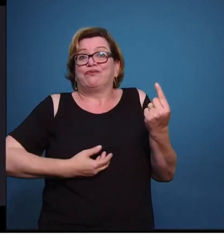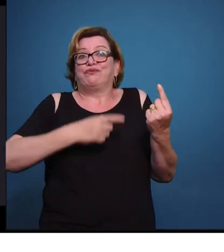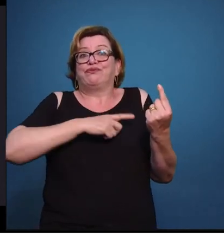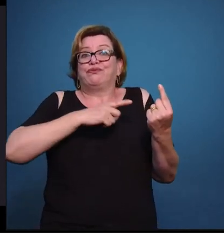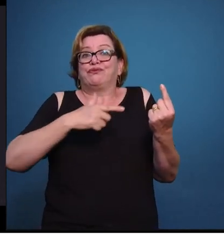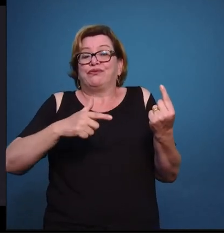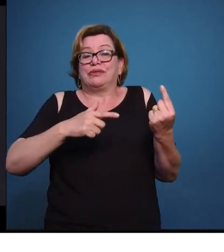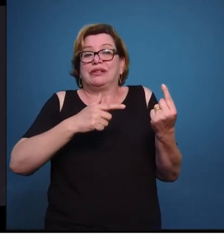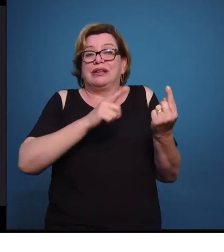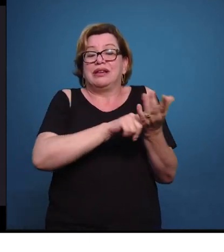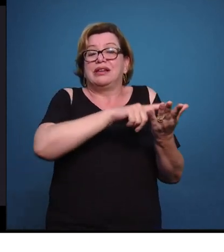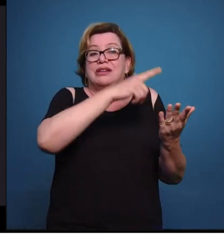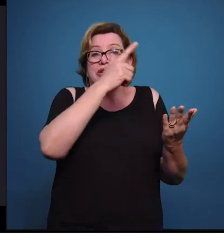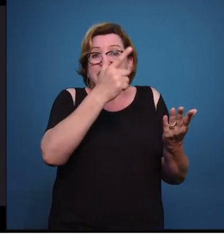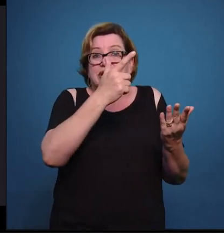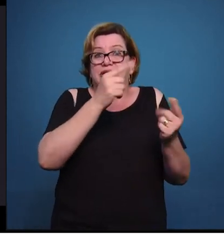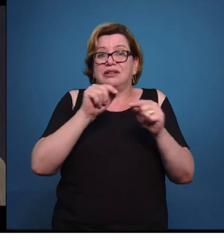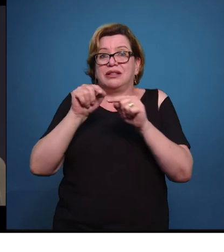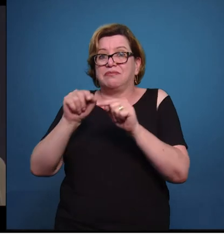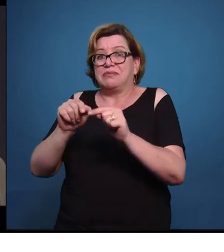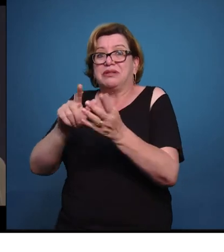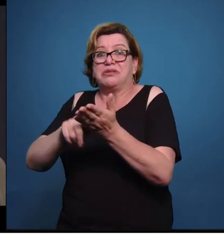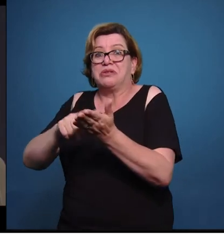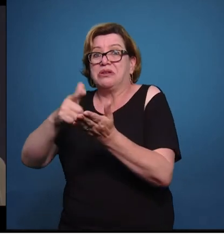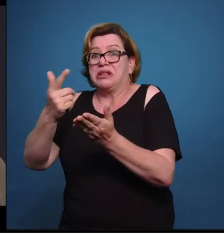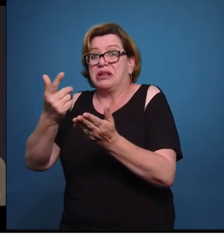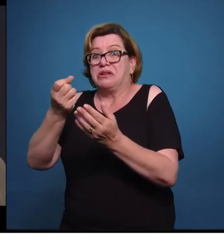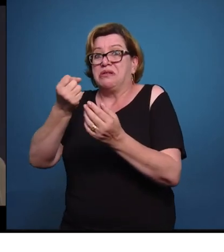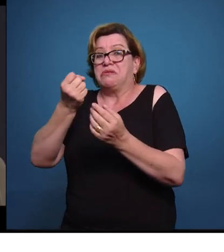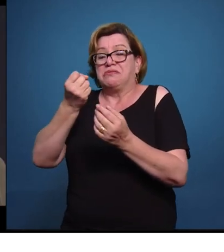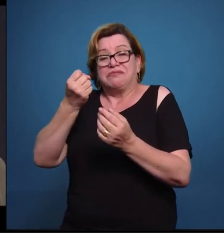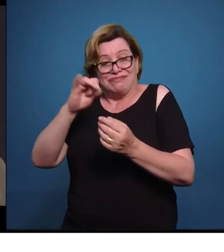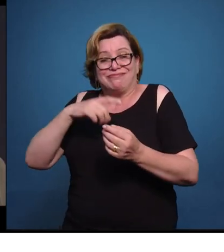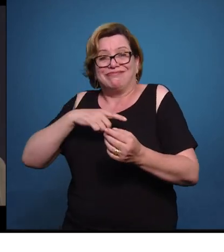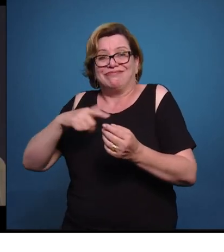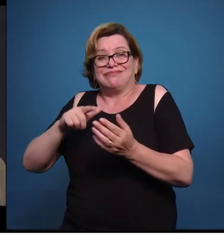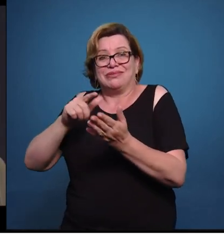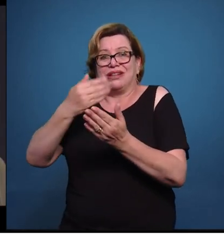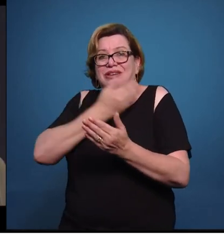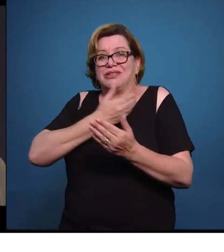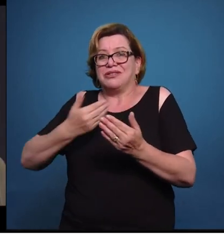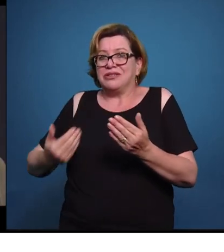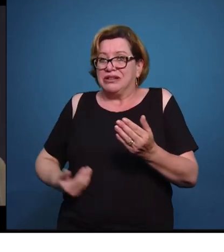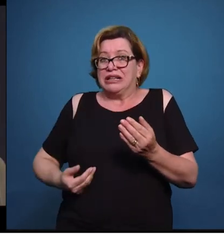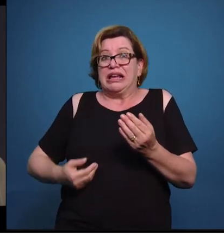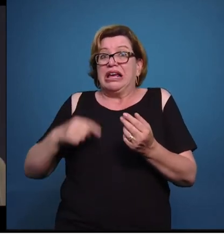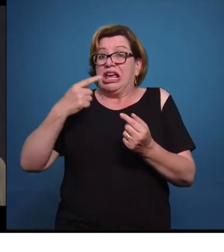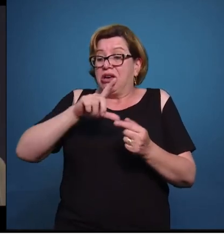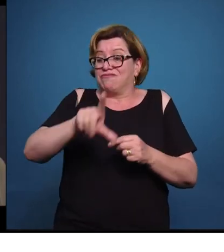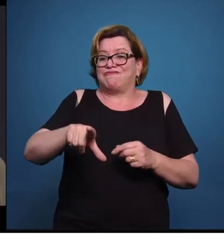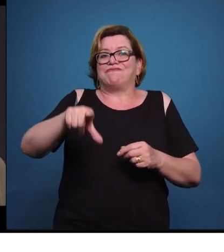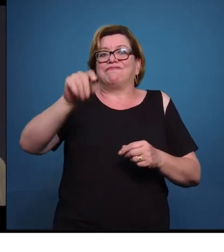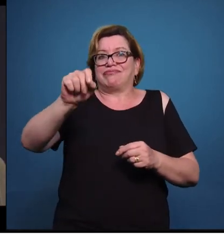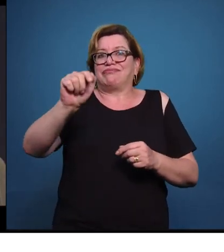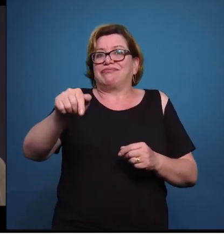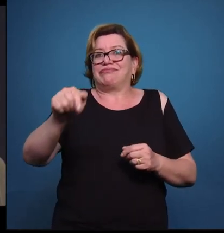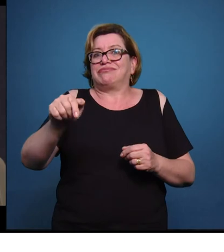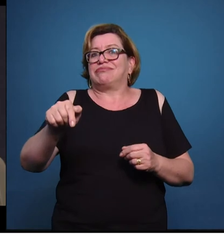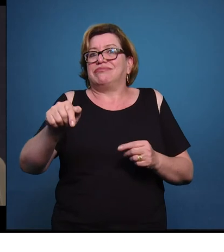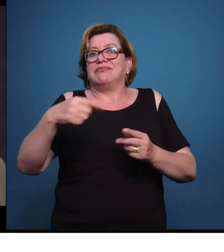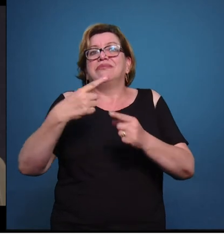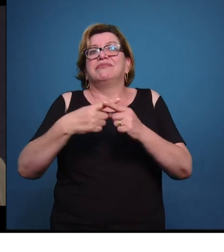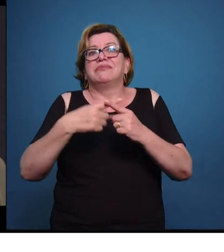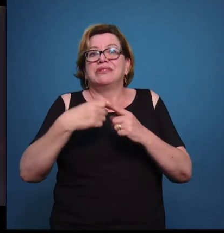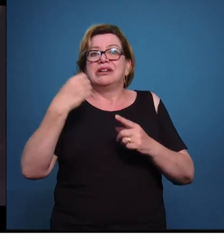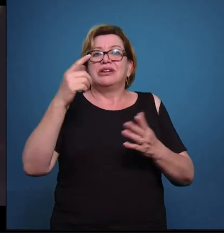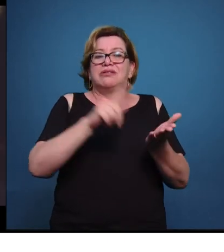Tamanha a importância do jornal, inclusive no controle social, na fiscalização, no esclarecimento